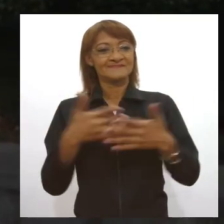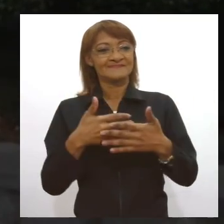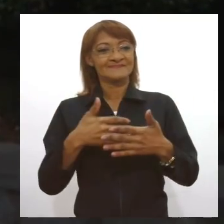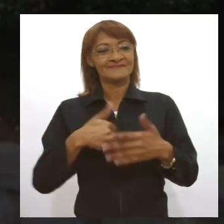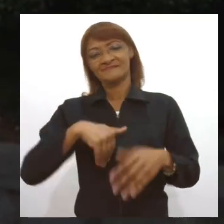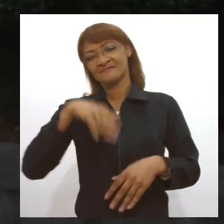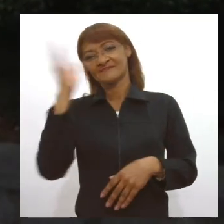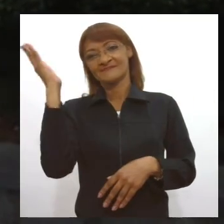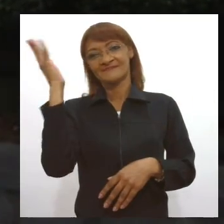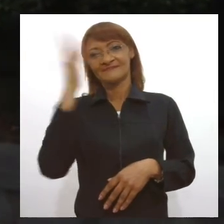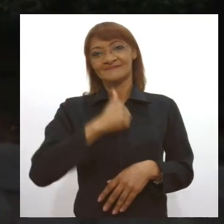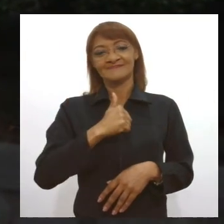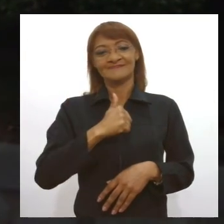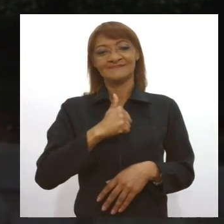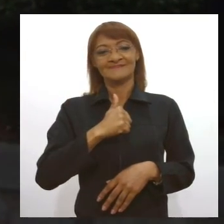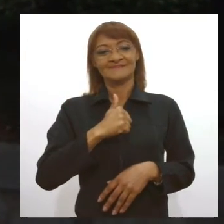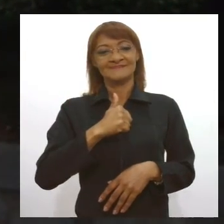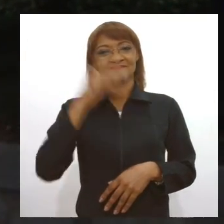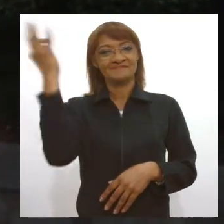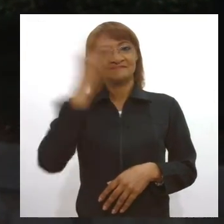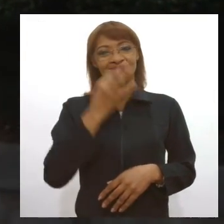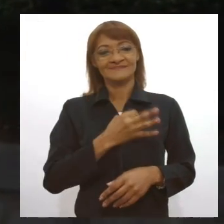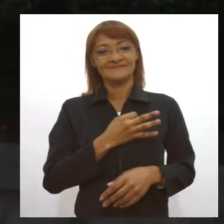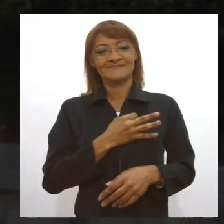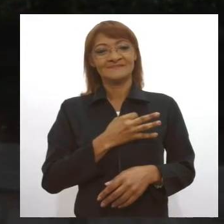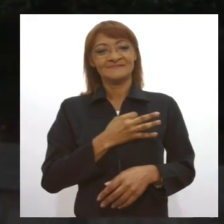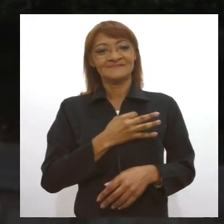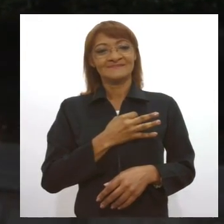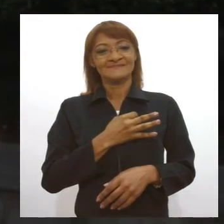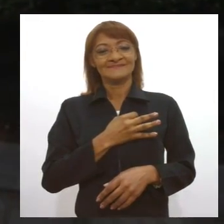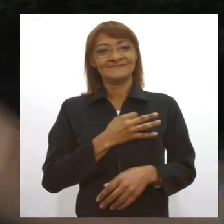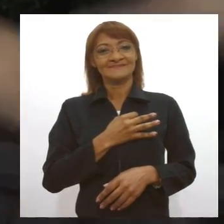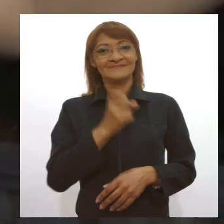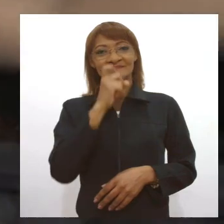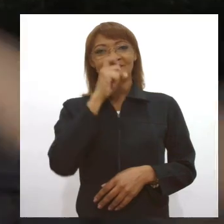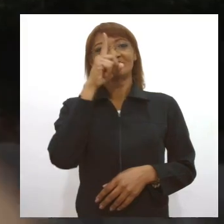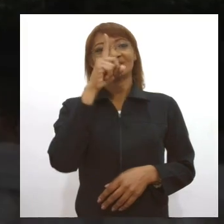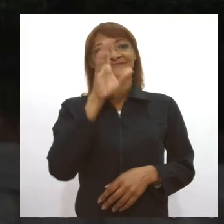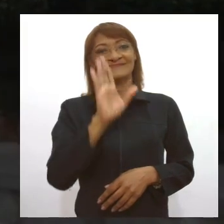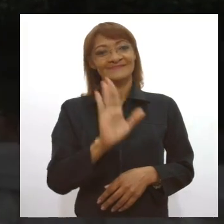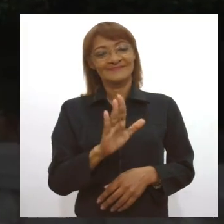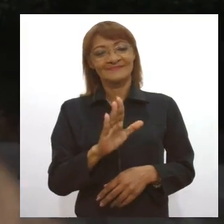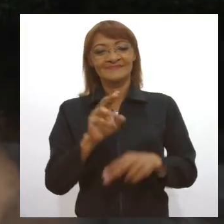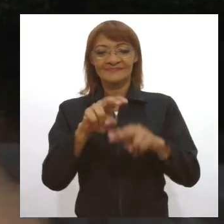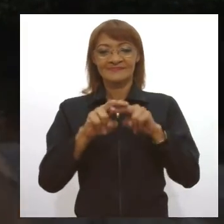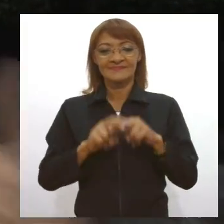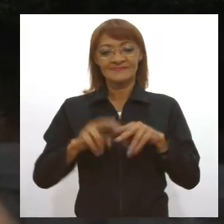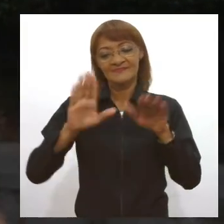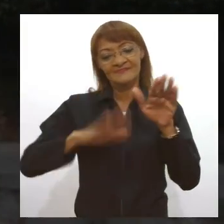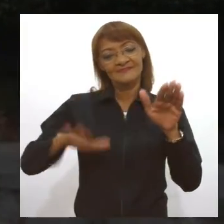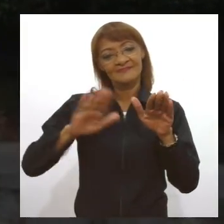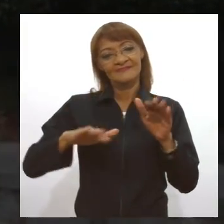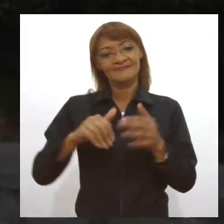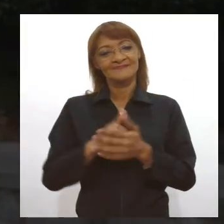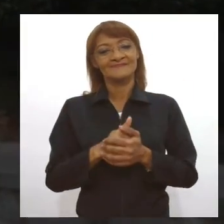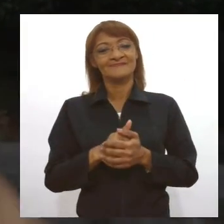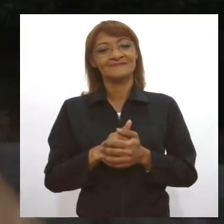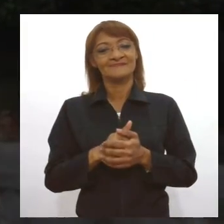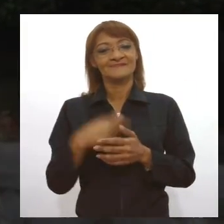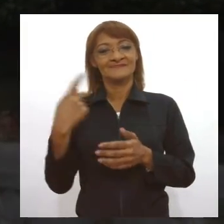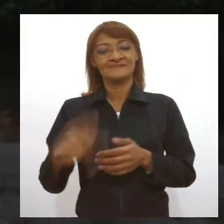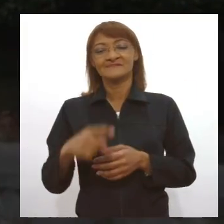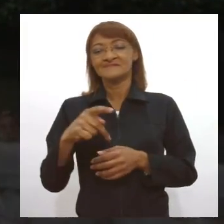mais bonita, mais bela e mais charmosa. Então, essa praia, essa obra, eu estou muito feliz com ela,